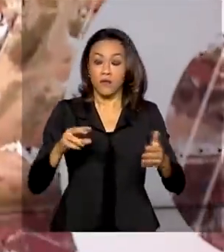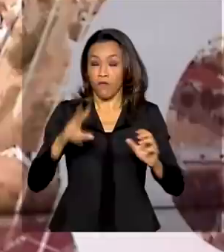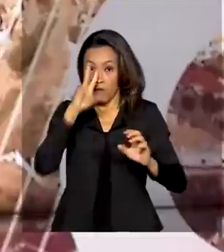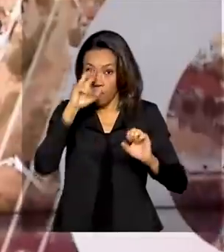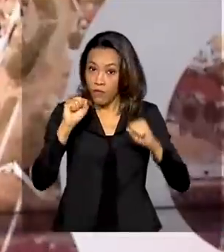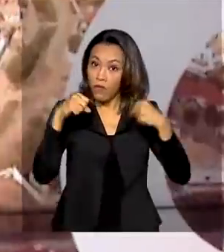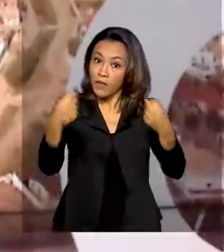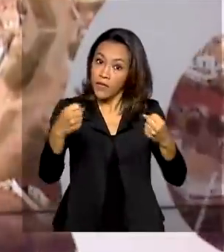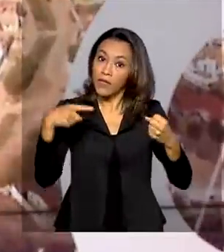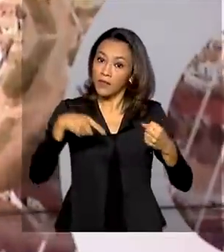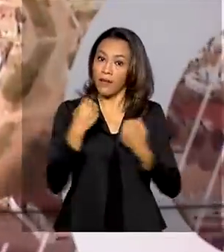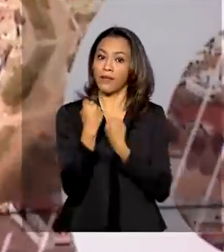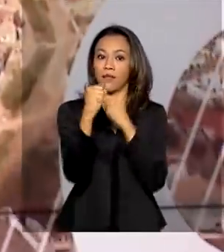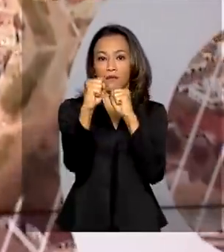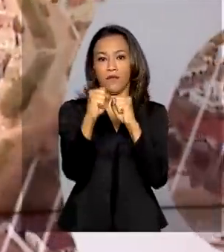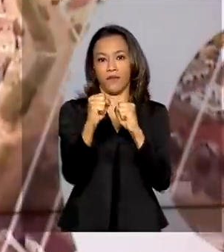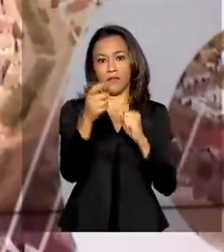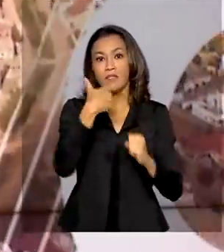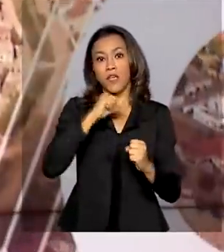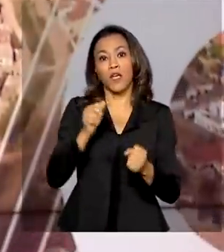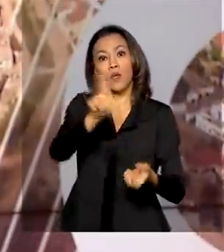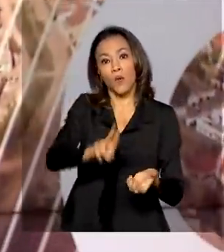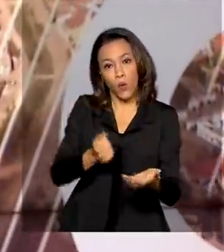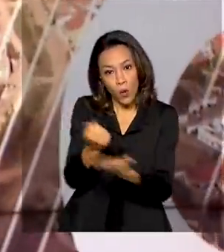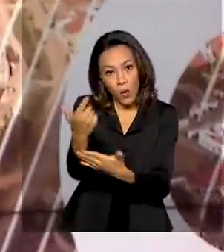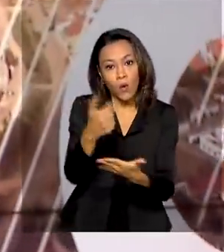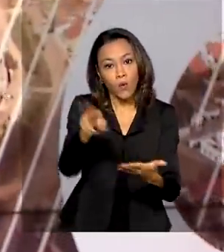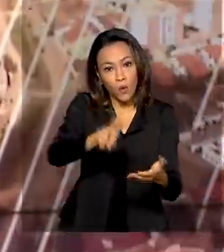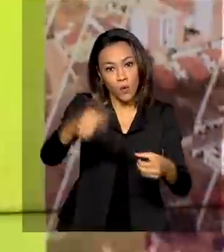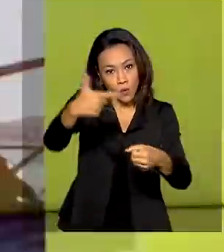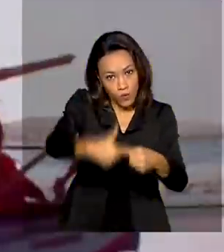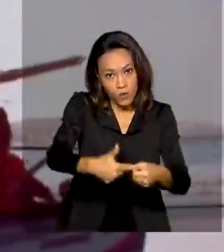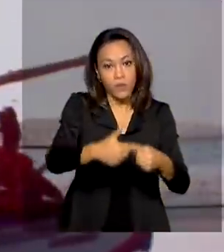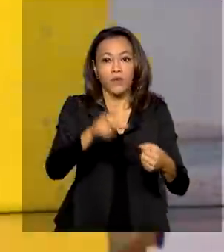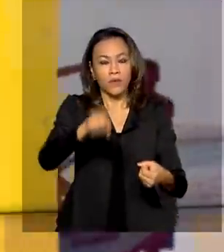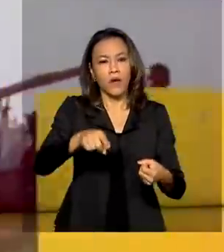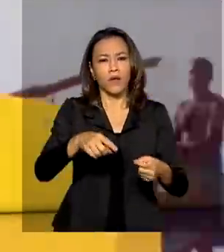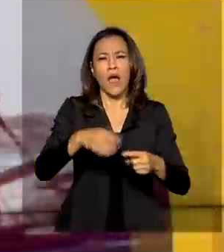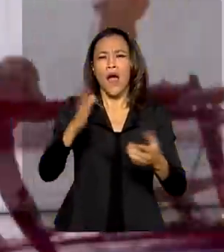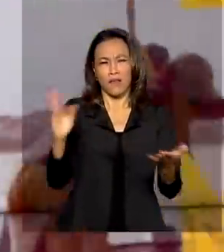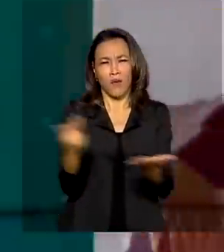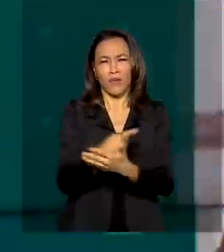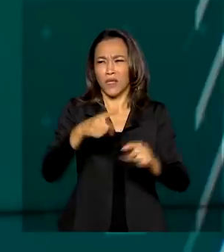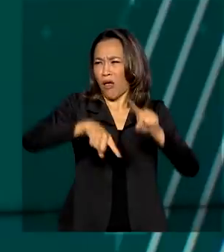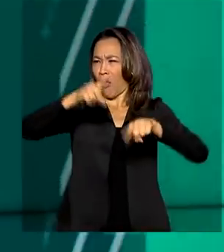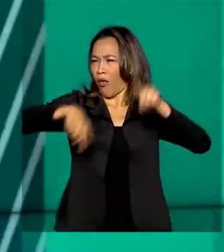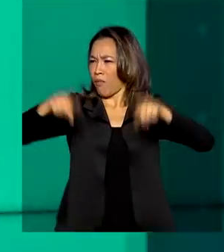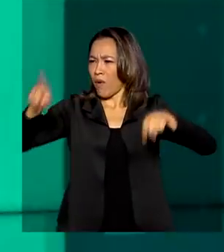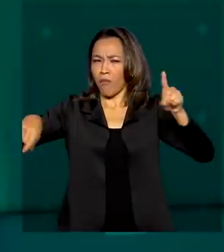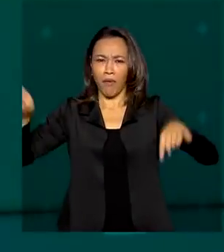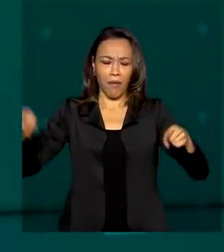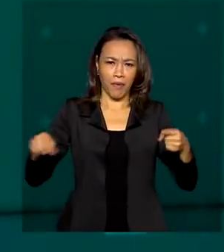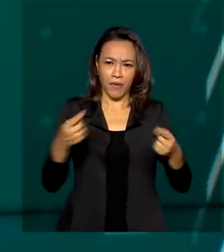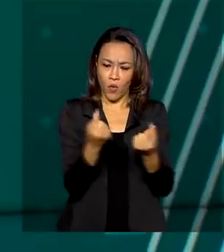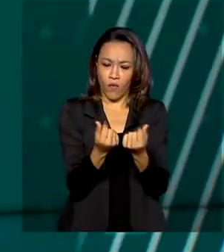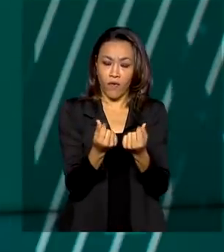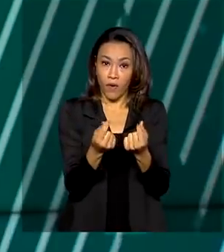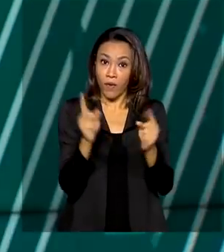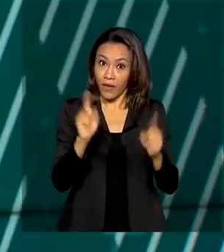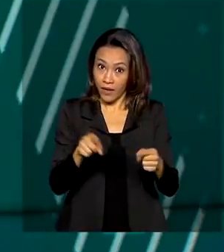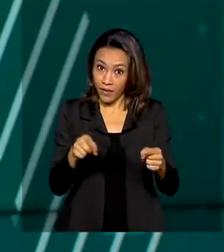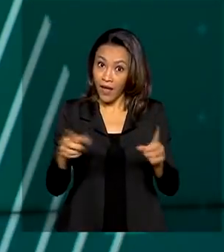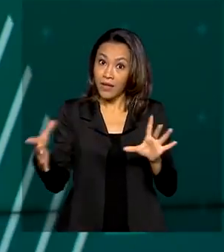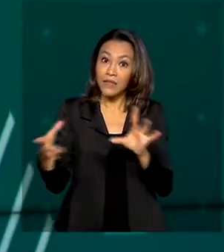pilares da defesa do consumidor, que é o direito à informação. Como a oscilação nos preços dos combustíveis está atrelada aos